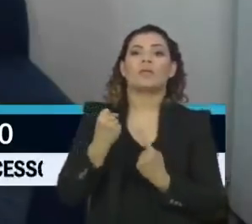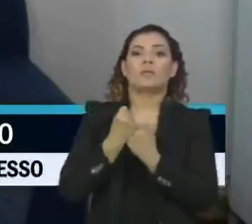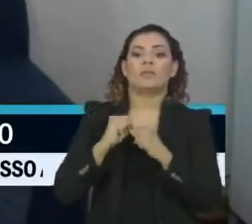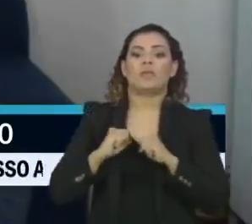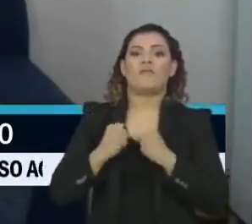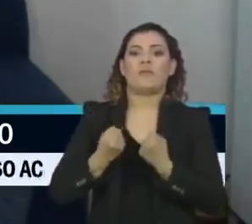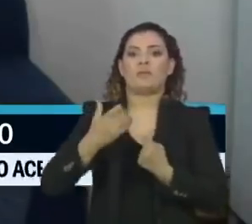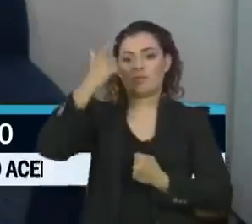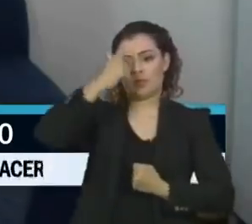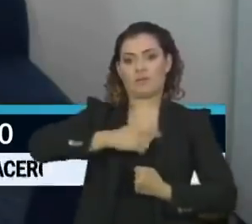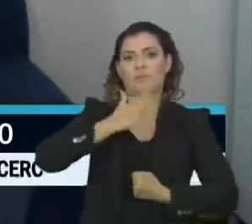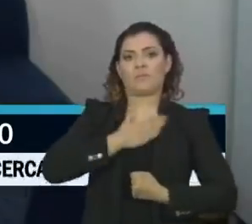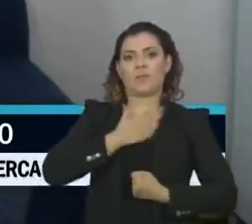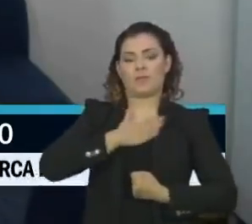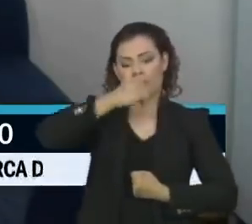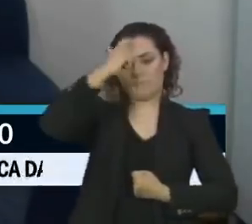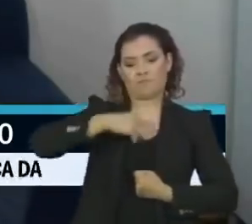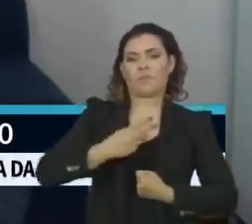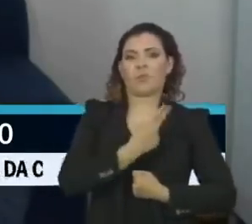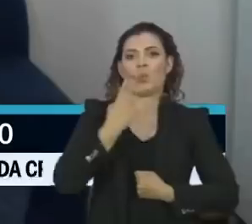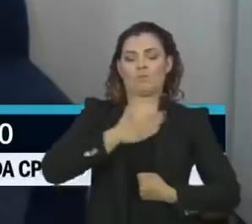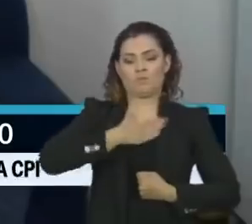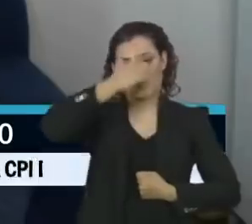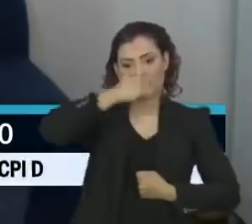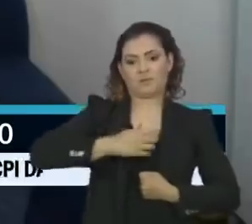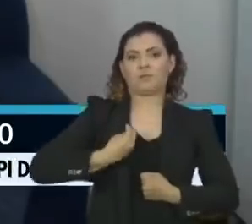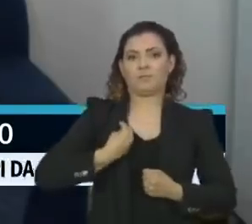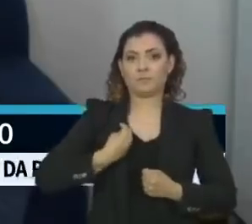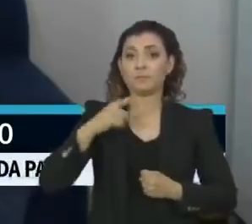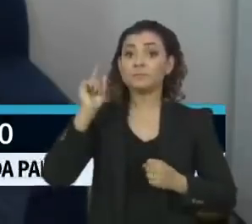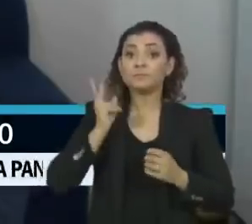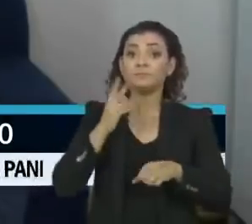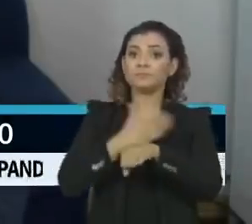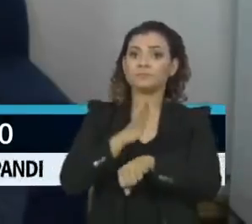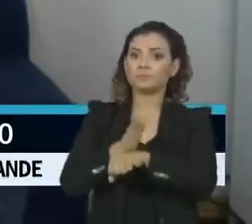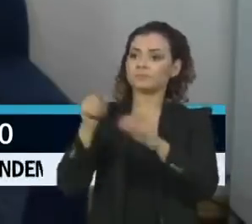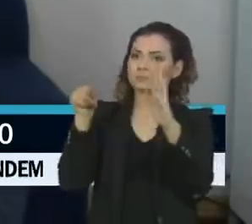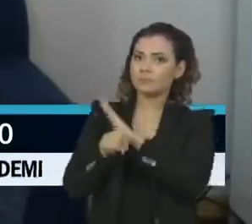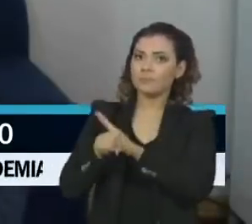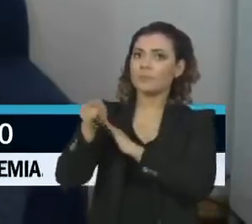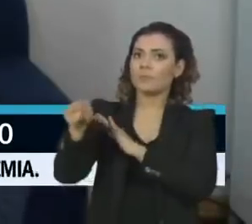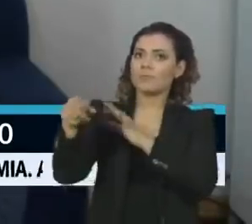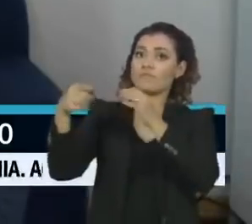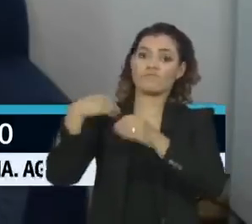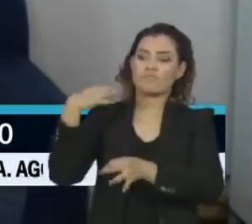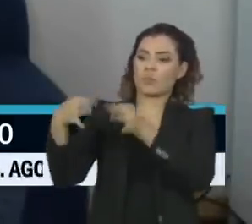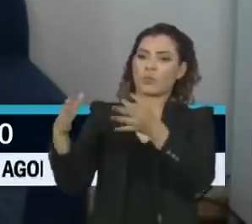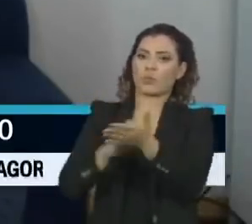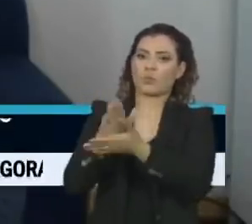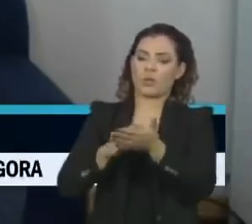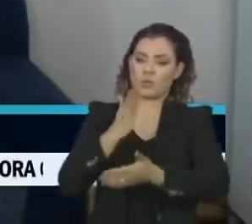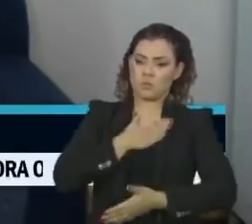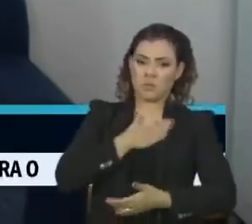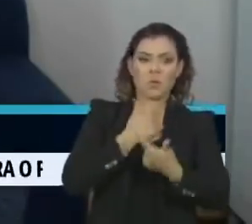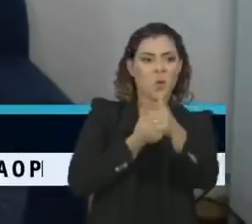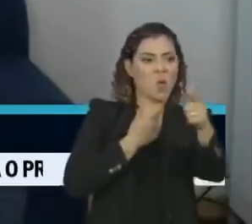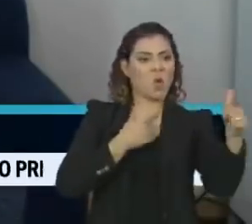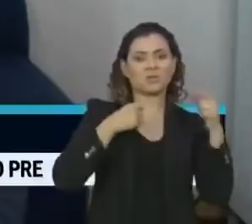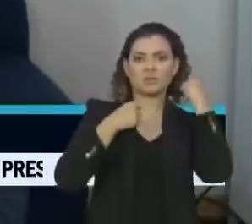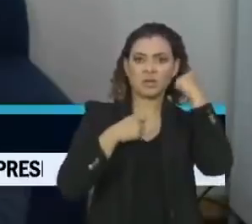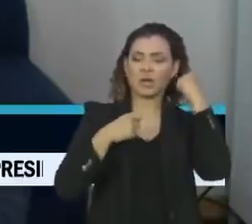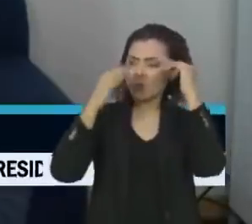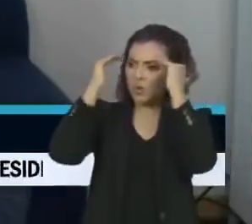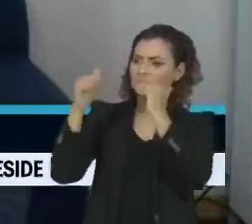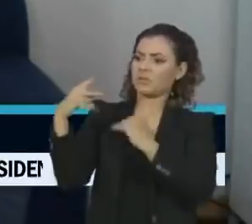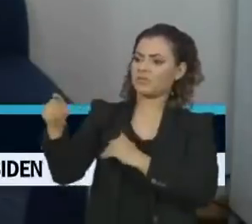minha honra. Se você ouvia a conversa toda, o tempo inteiro eu falei para o presidente que ele foi injusto comigo e com outros senadores que eu